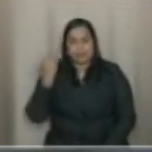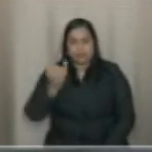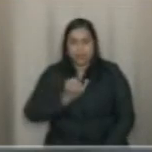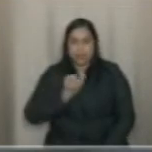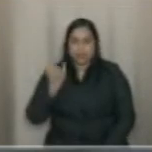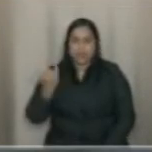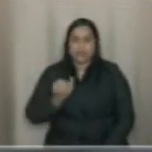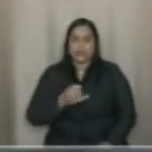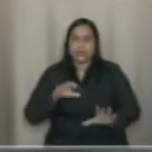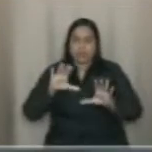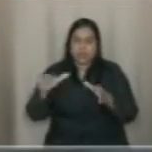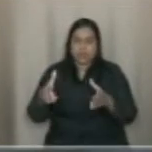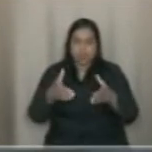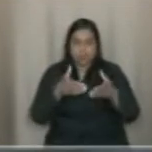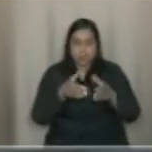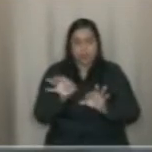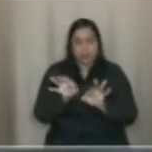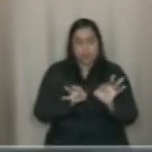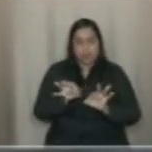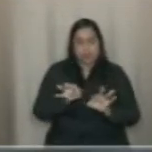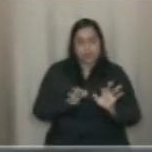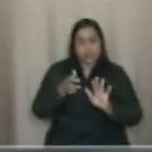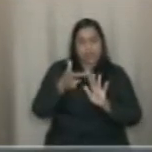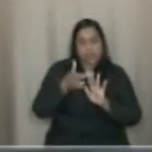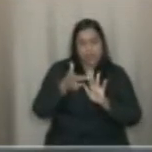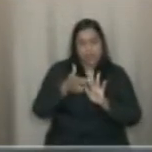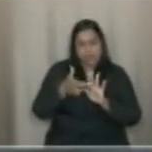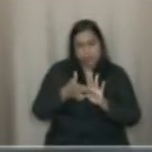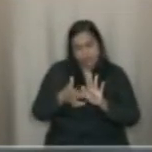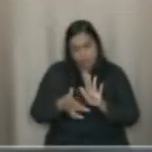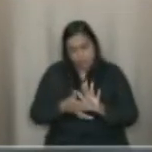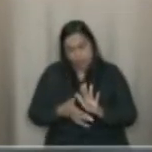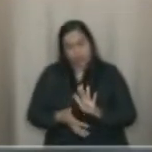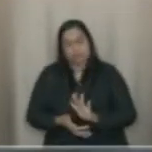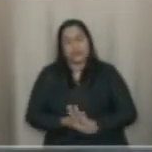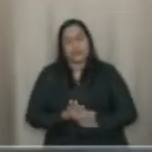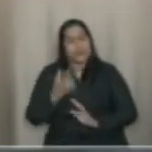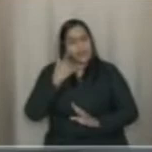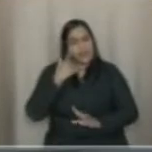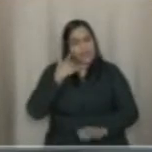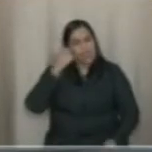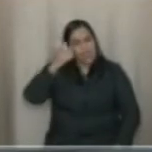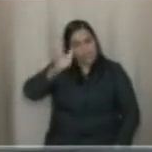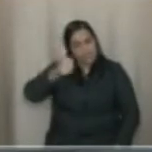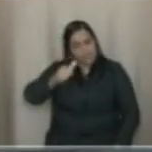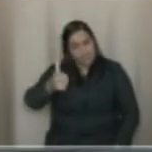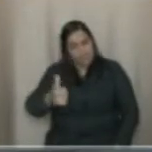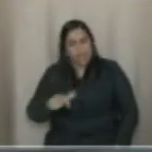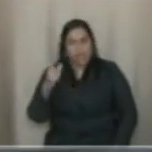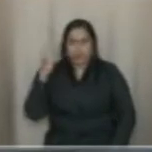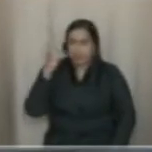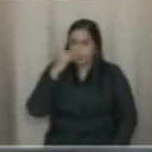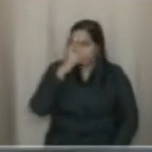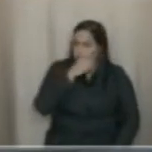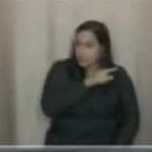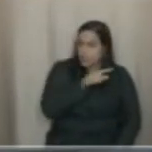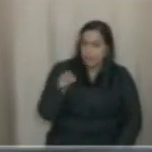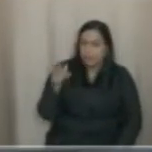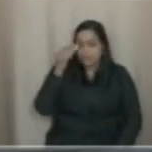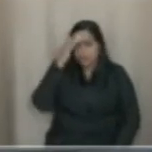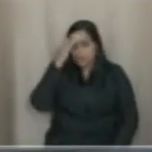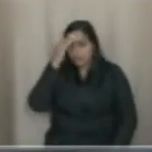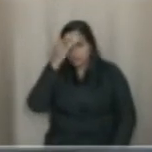preparar relatórios, ver as dificuldades, em loco, ouvir as pessoas